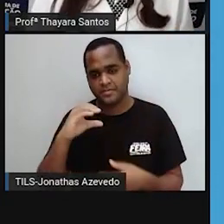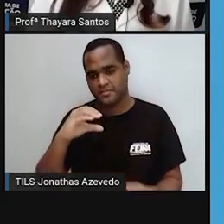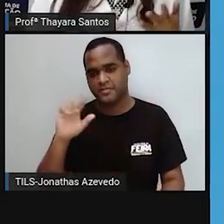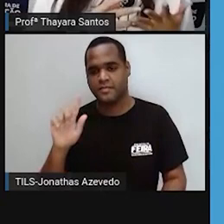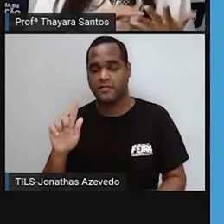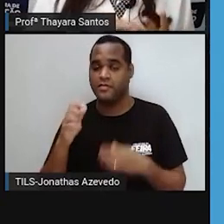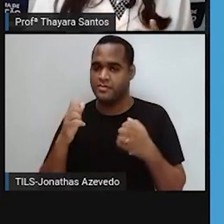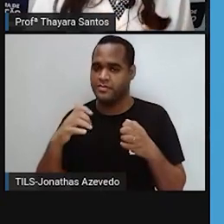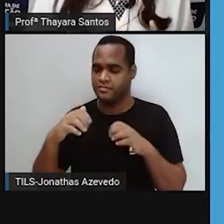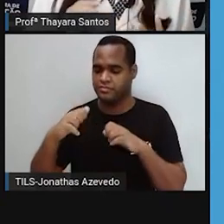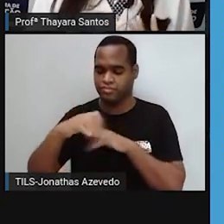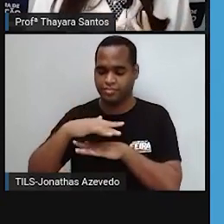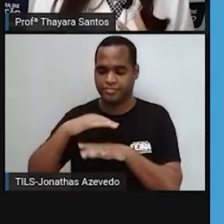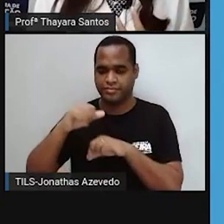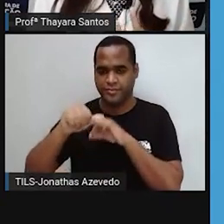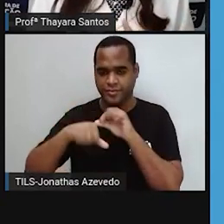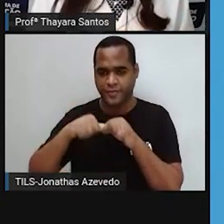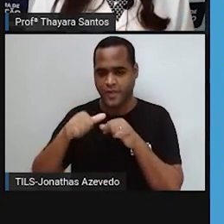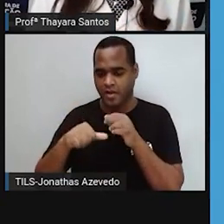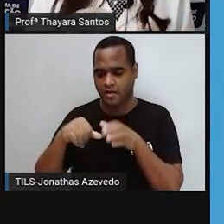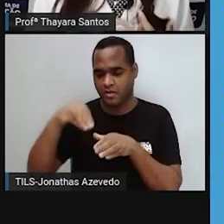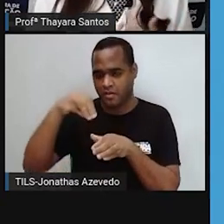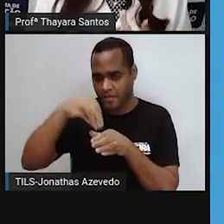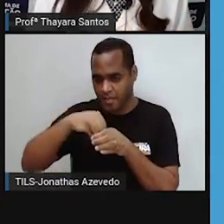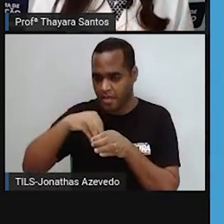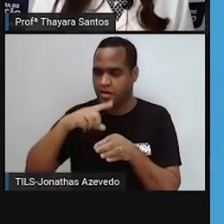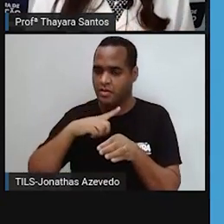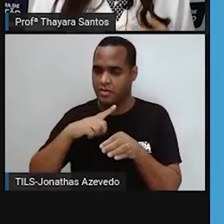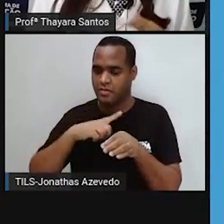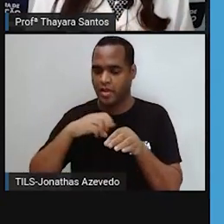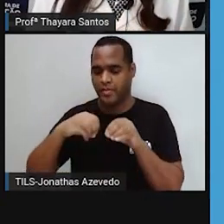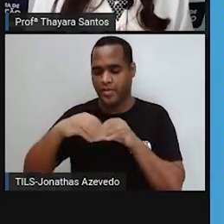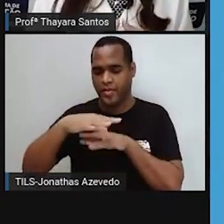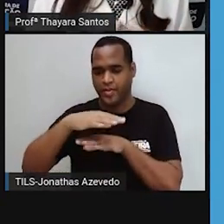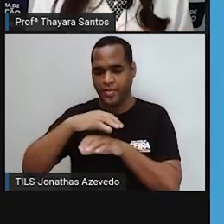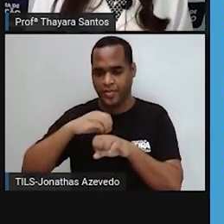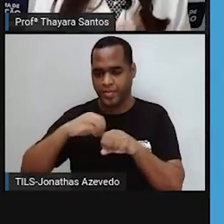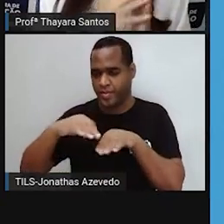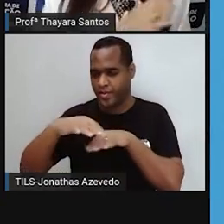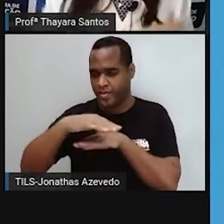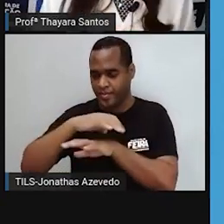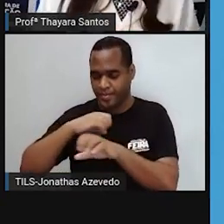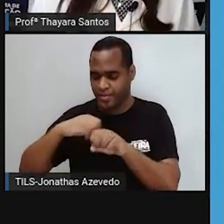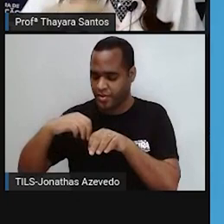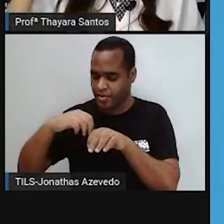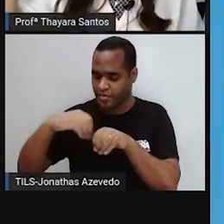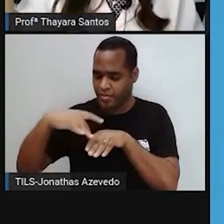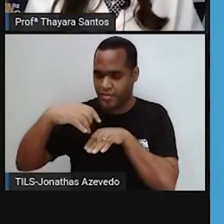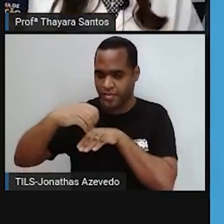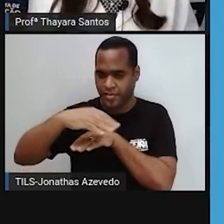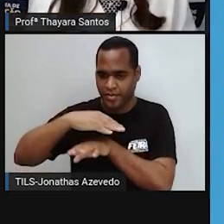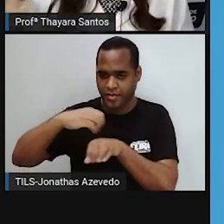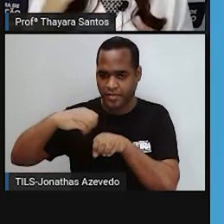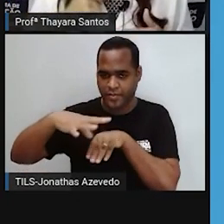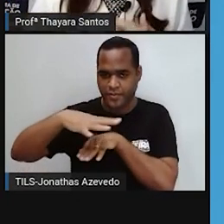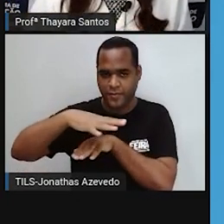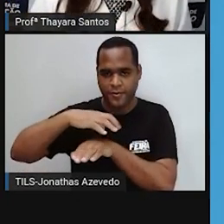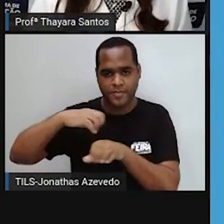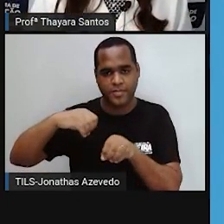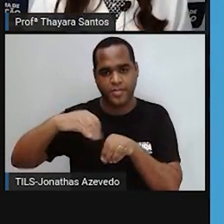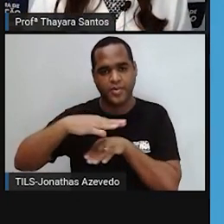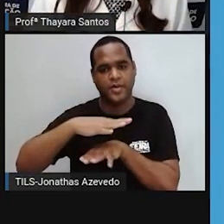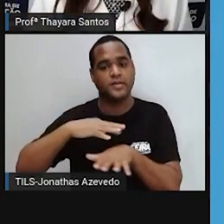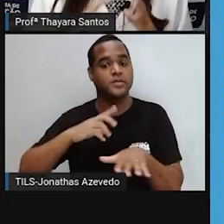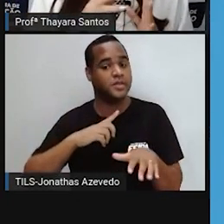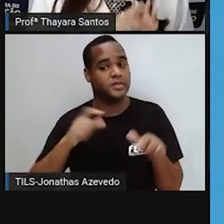golgiense é modificar, armazenar e exportar as proteínas que são produzidas em uma outra organela, que é o